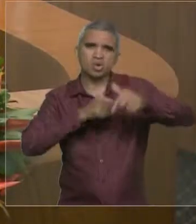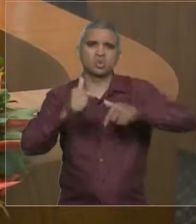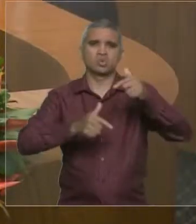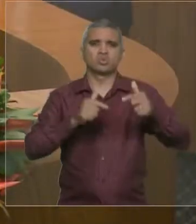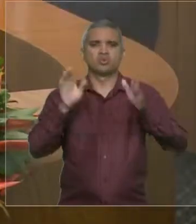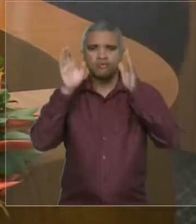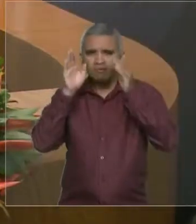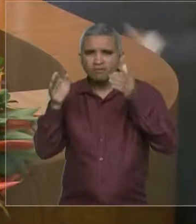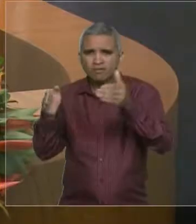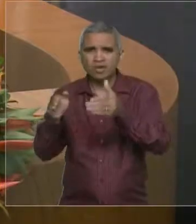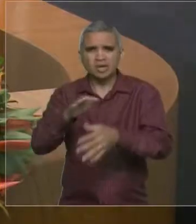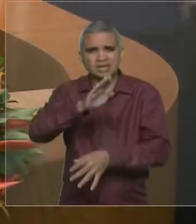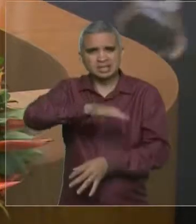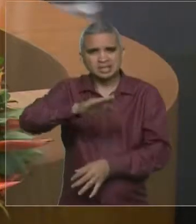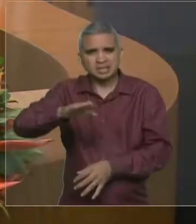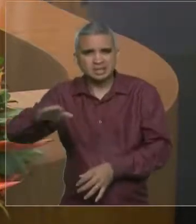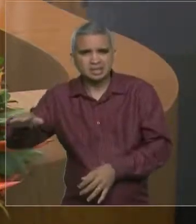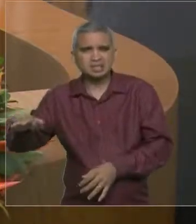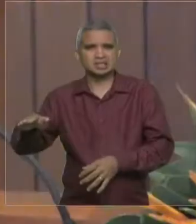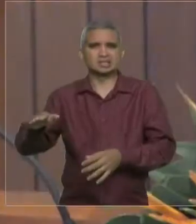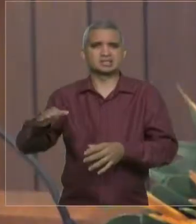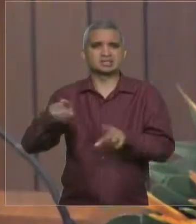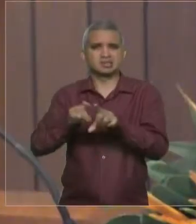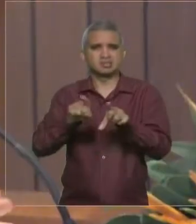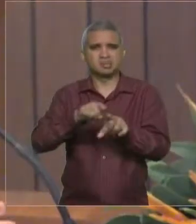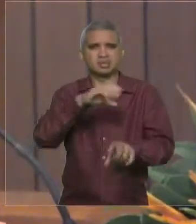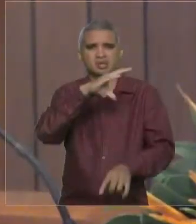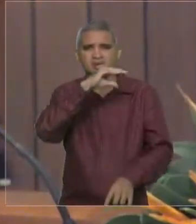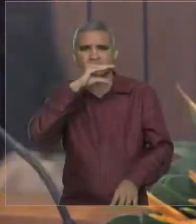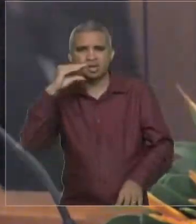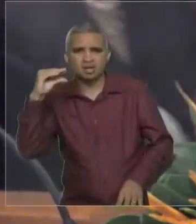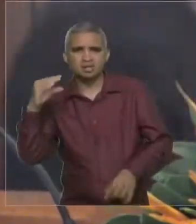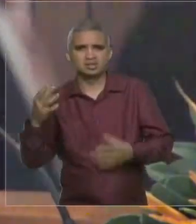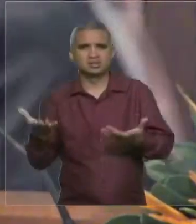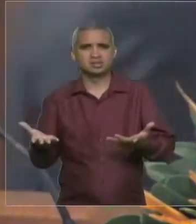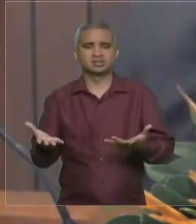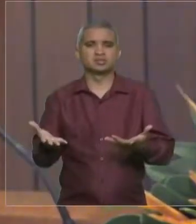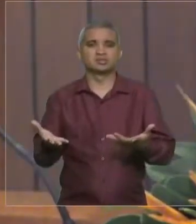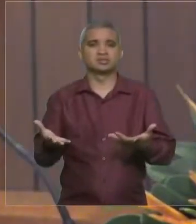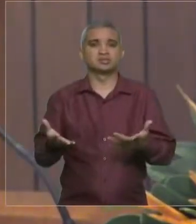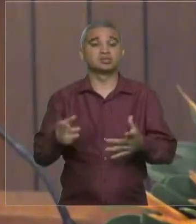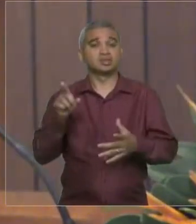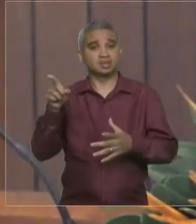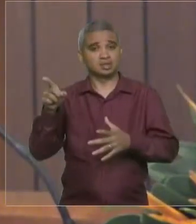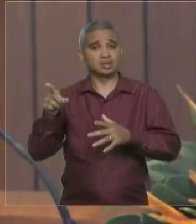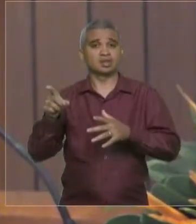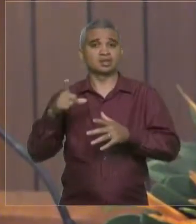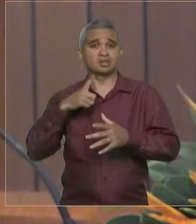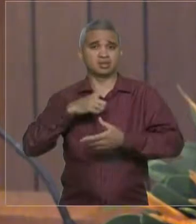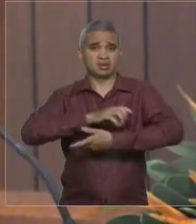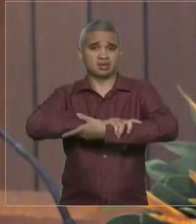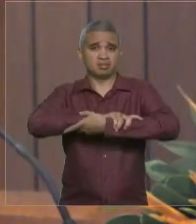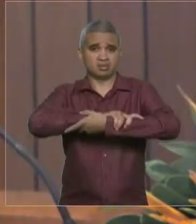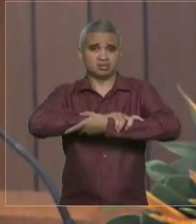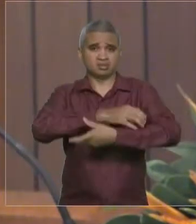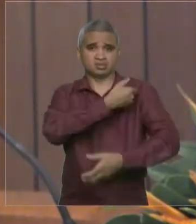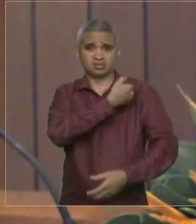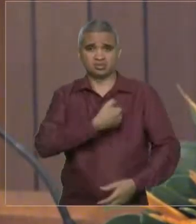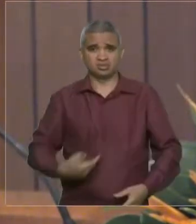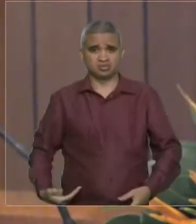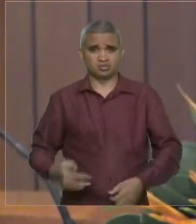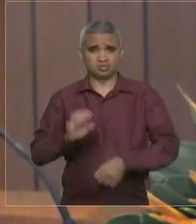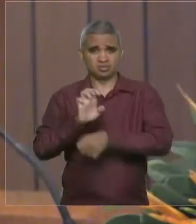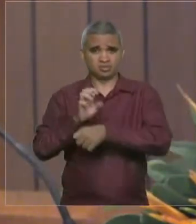deu a sua vida pelas crianças e adolescentes. E ali, uma parceria do governo do Estado com a Vale do Rio